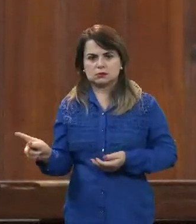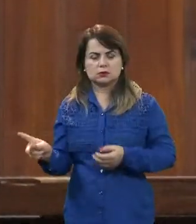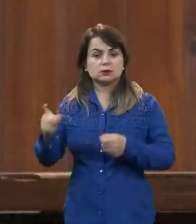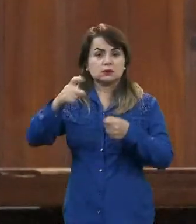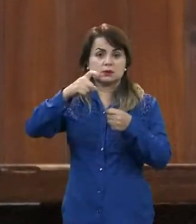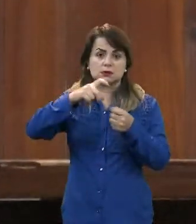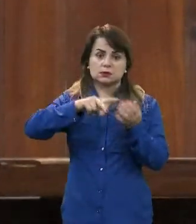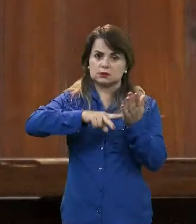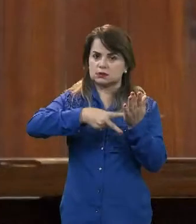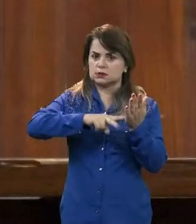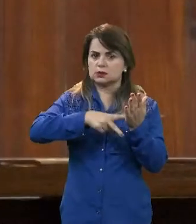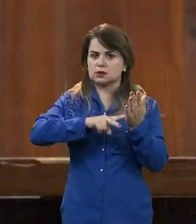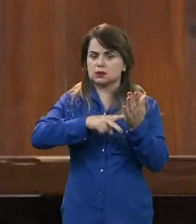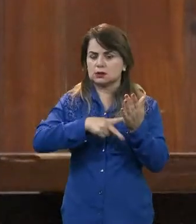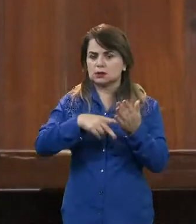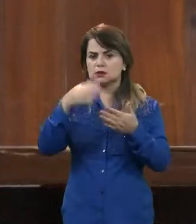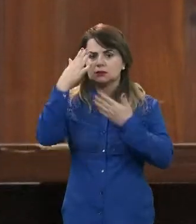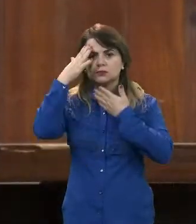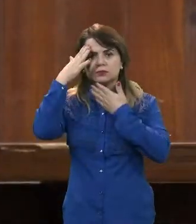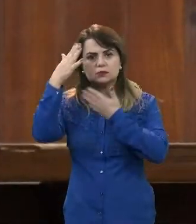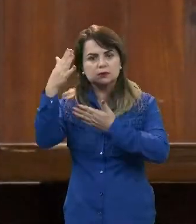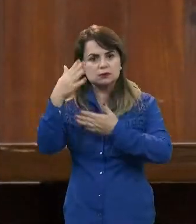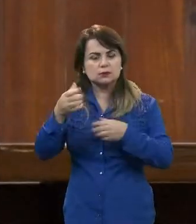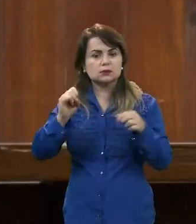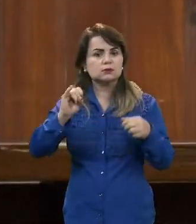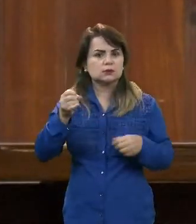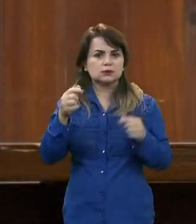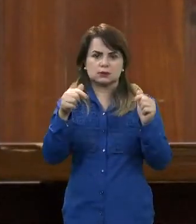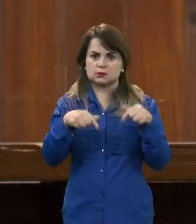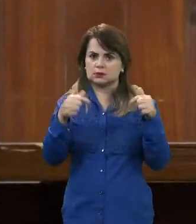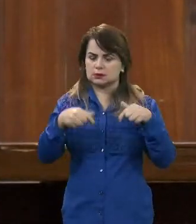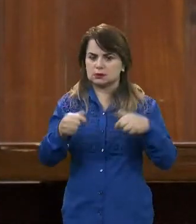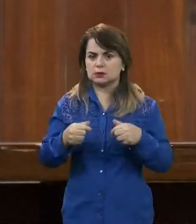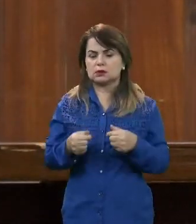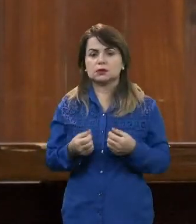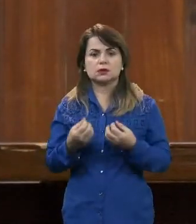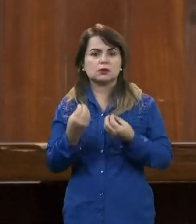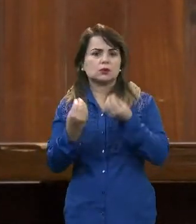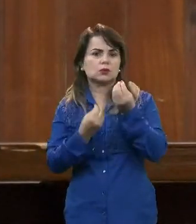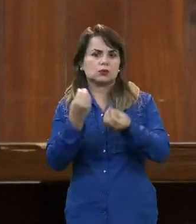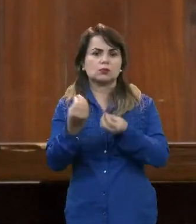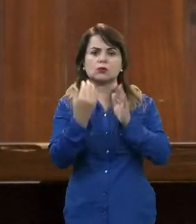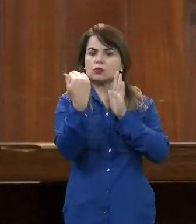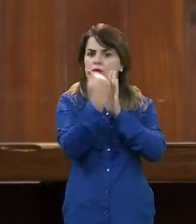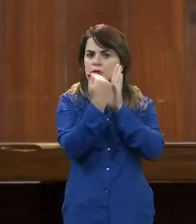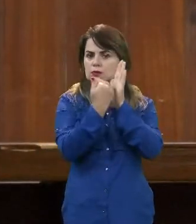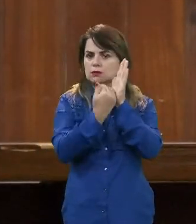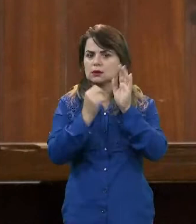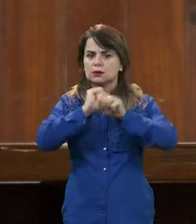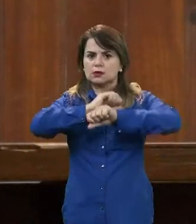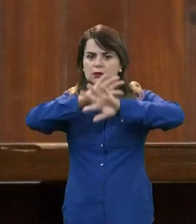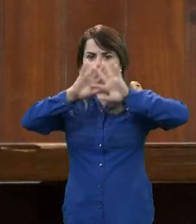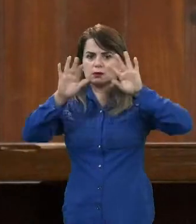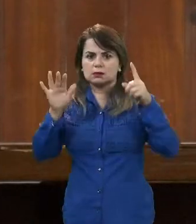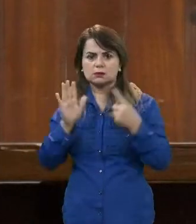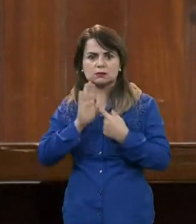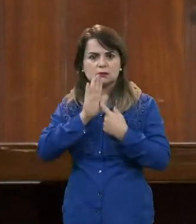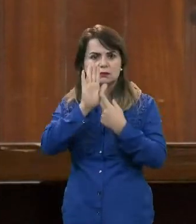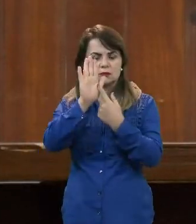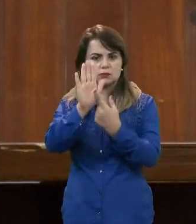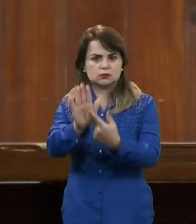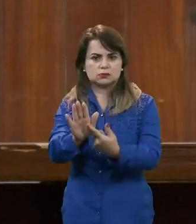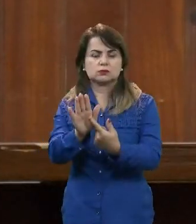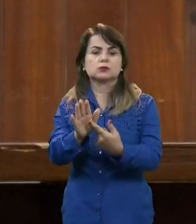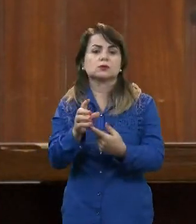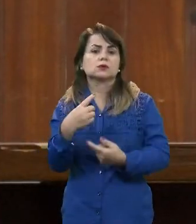por essa oportunidade e parabenizá-los aqui também pela condução clara desse processo, da forma como foi transparente e é assim